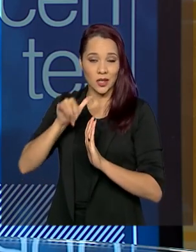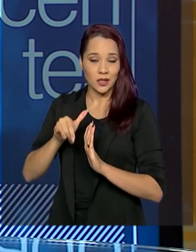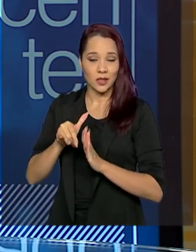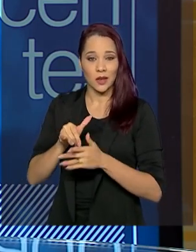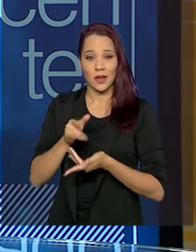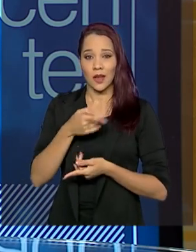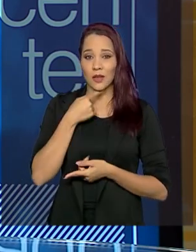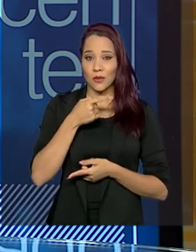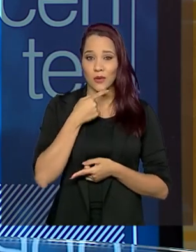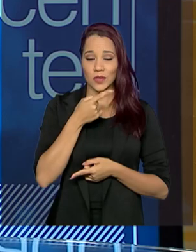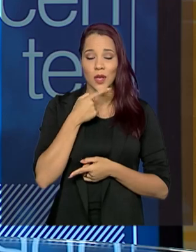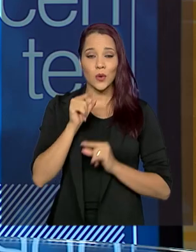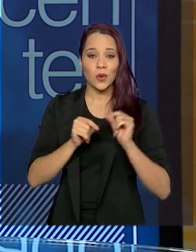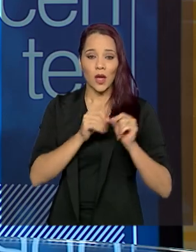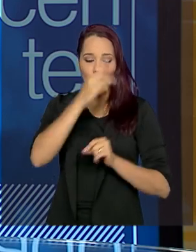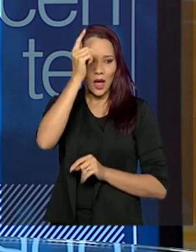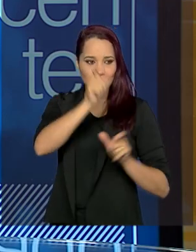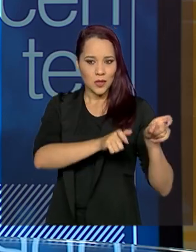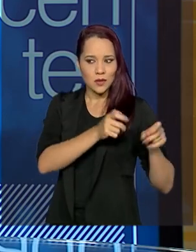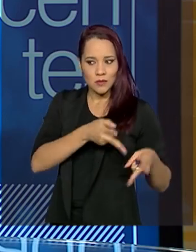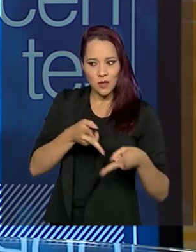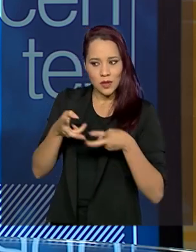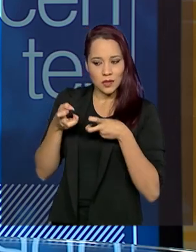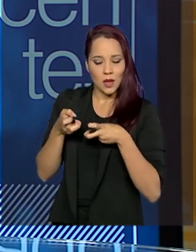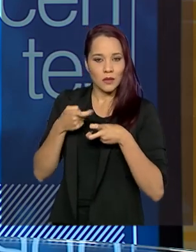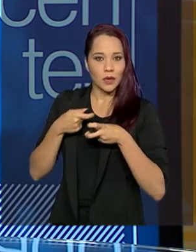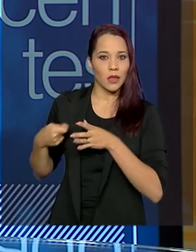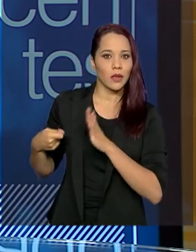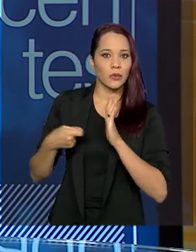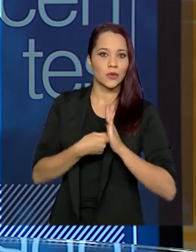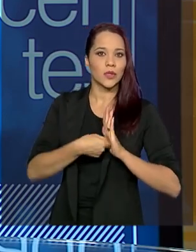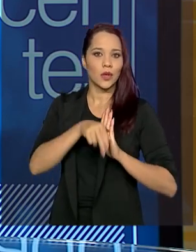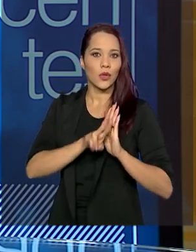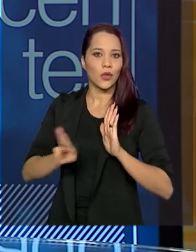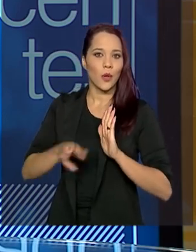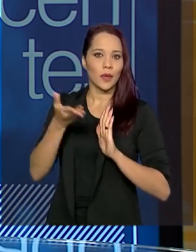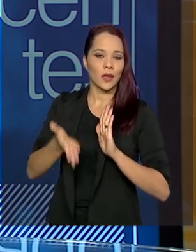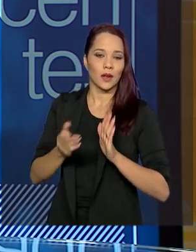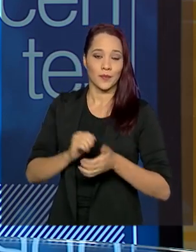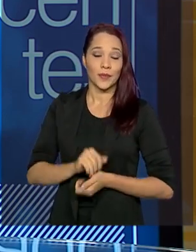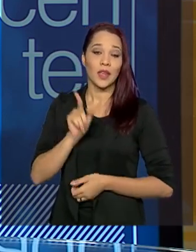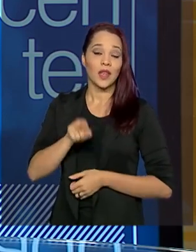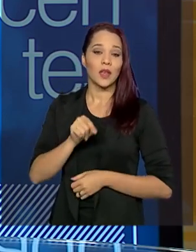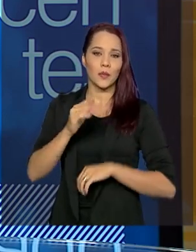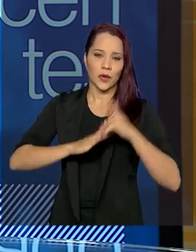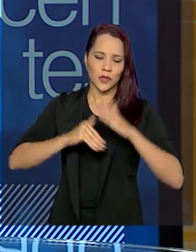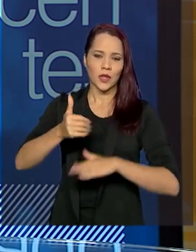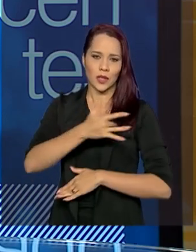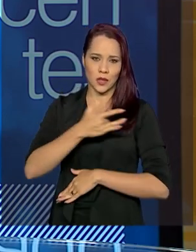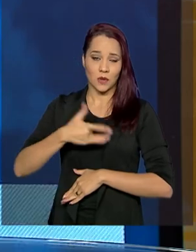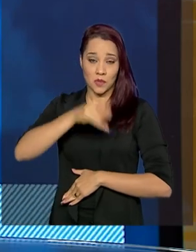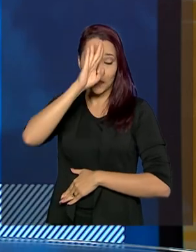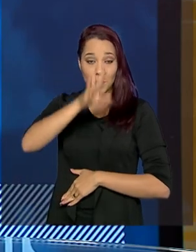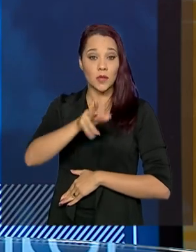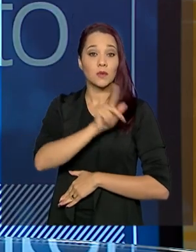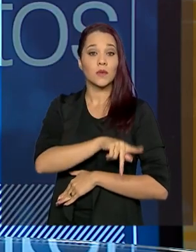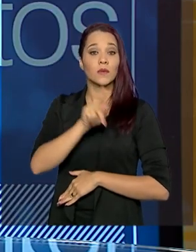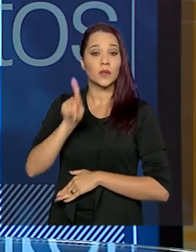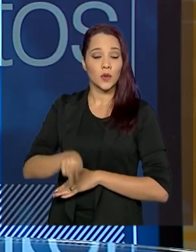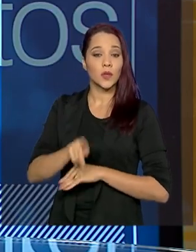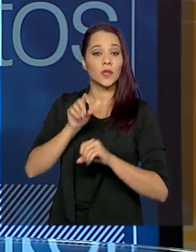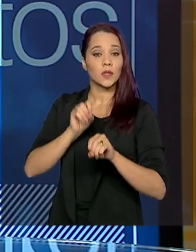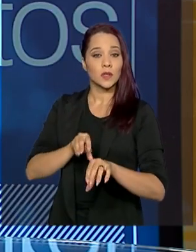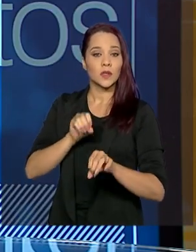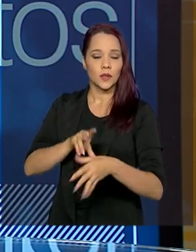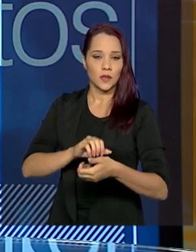exposta às pessoas que fazem a denúncia em seu nome. Geralmente são profissionais de saúde e, principalmente, professores e